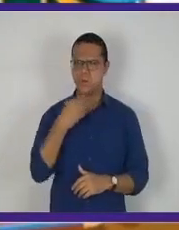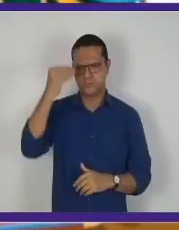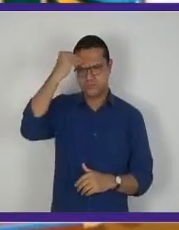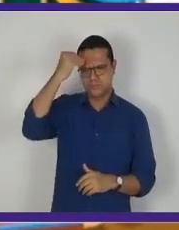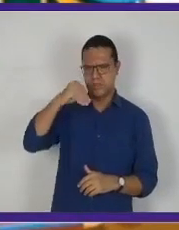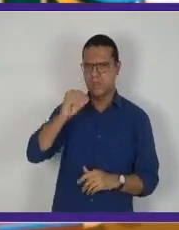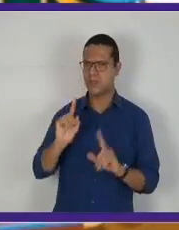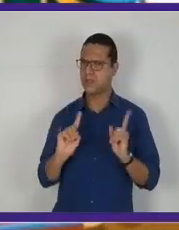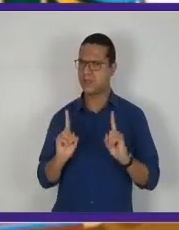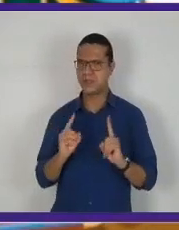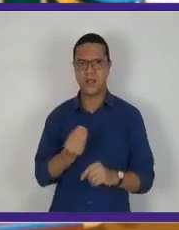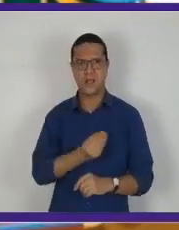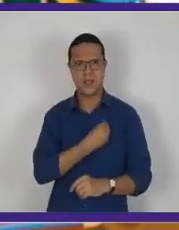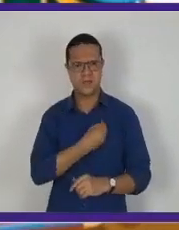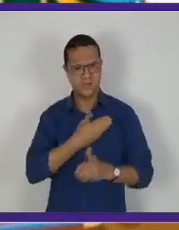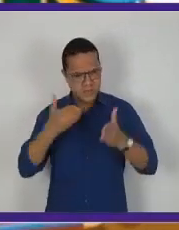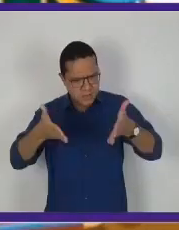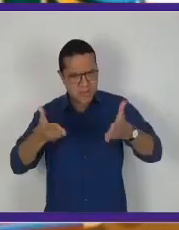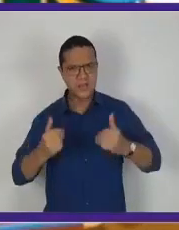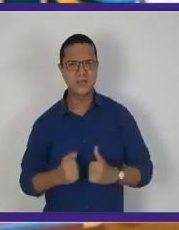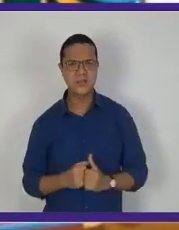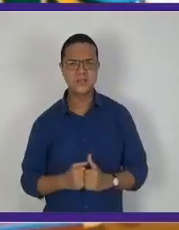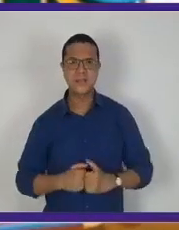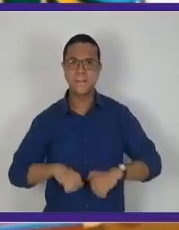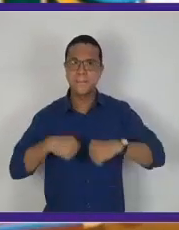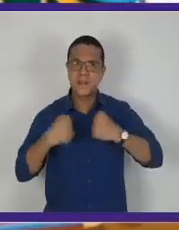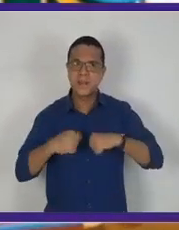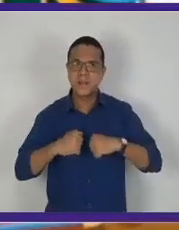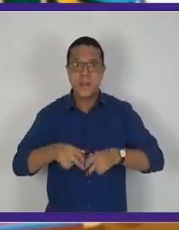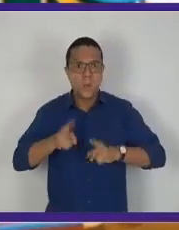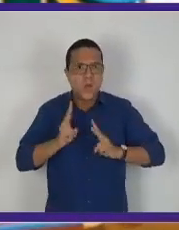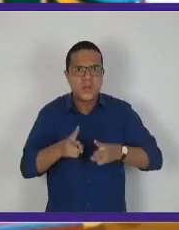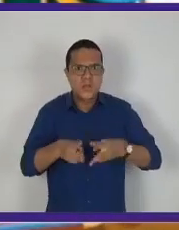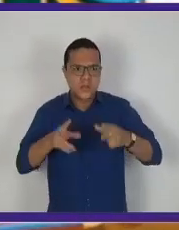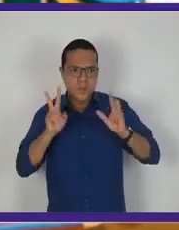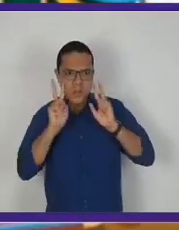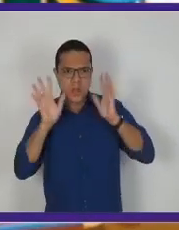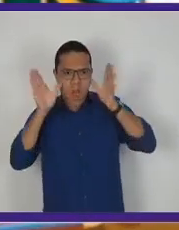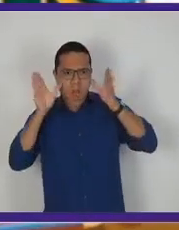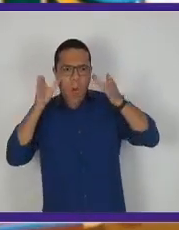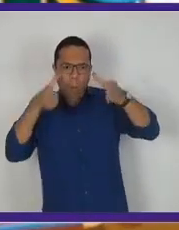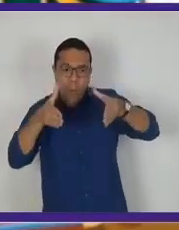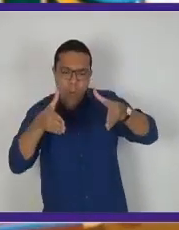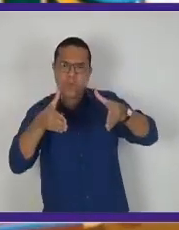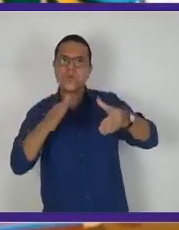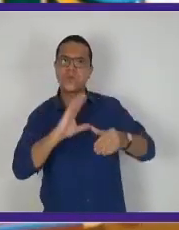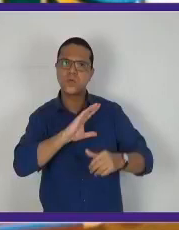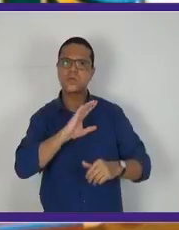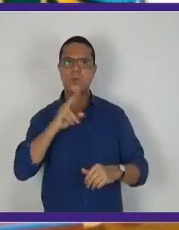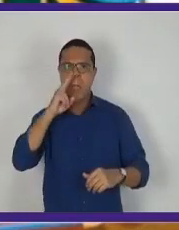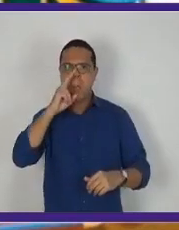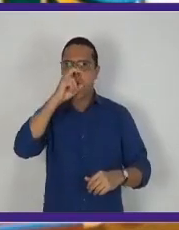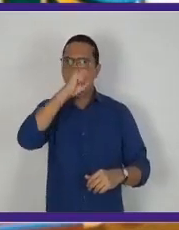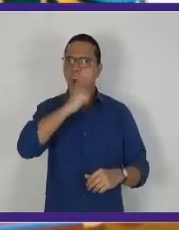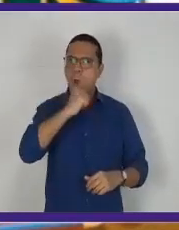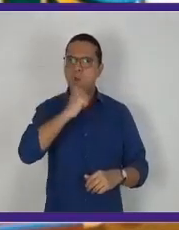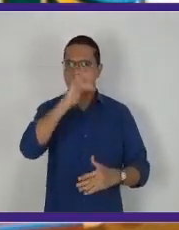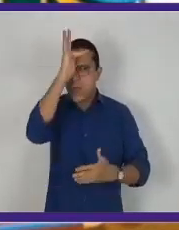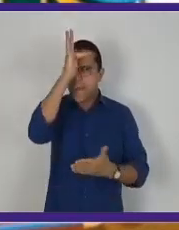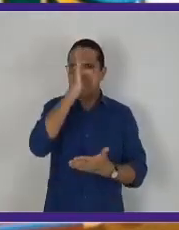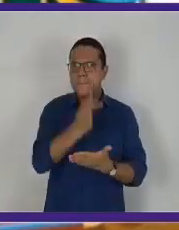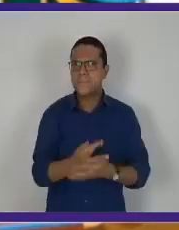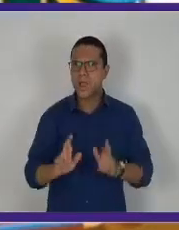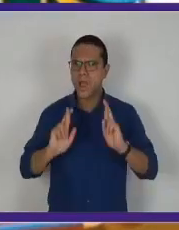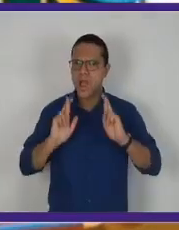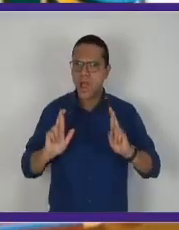pode desanimar. Porque a vida é assim. A gente tem que estar sempre com foco, com força, com fé,